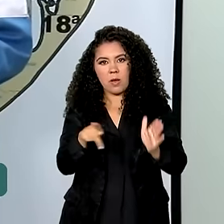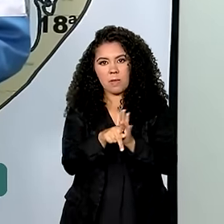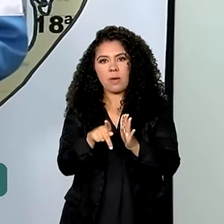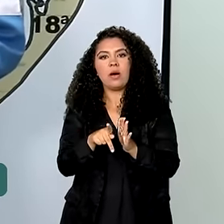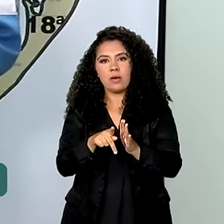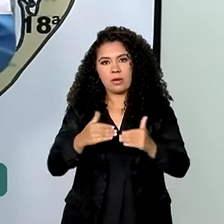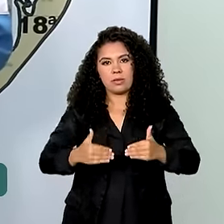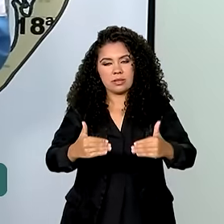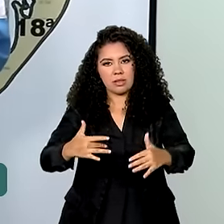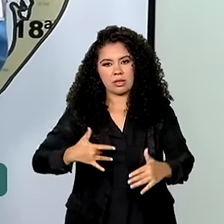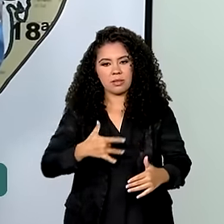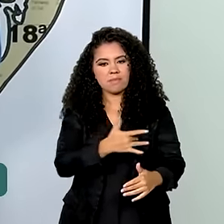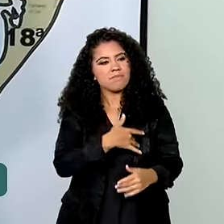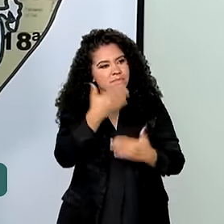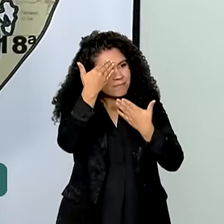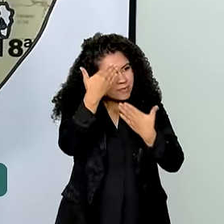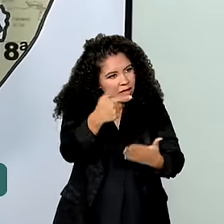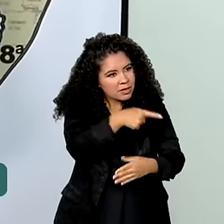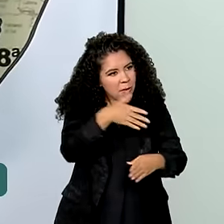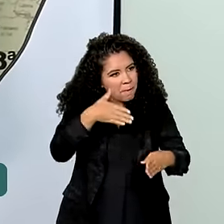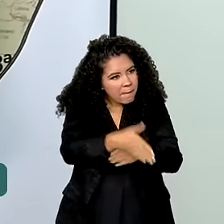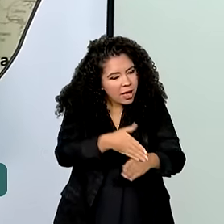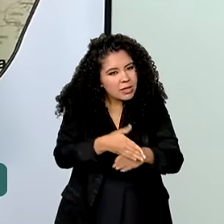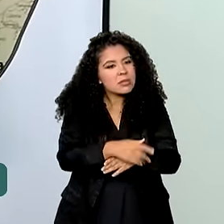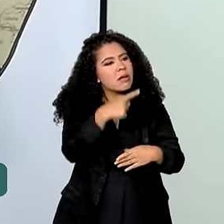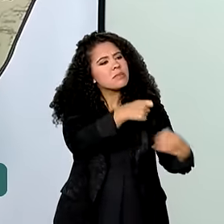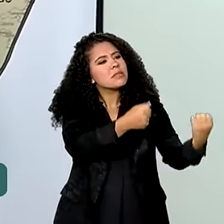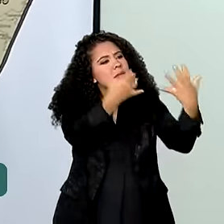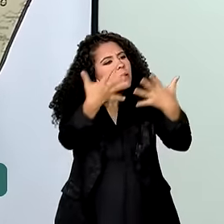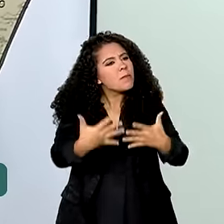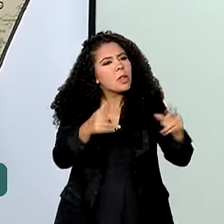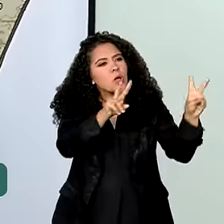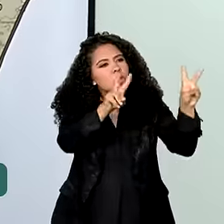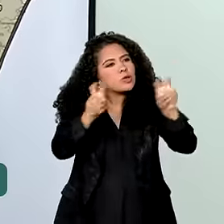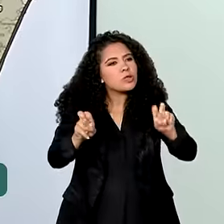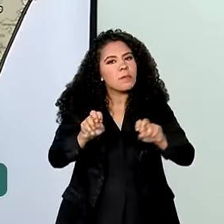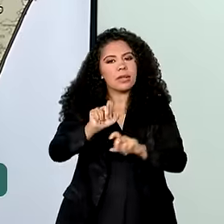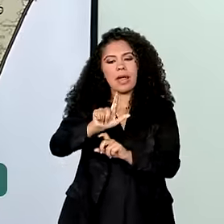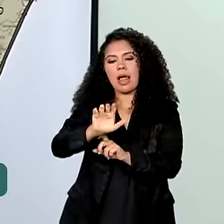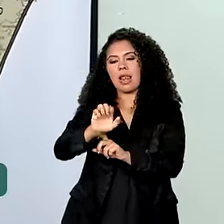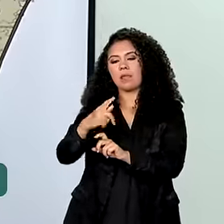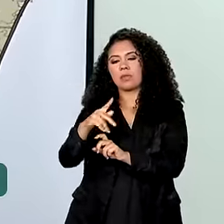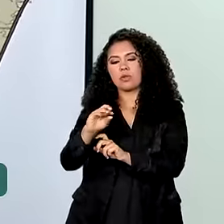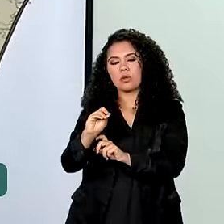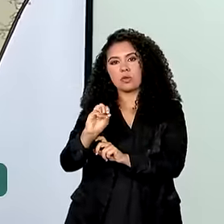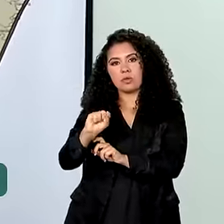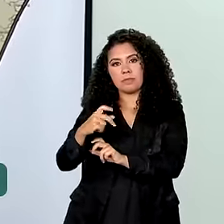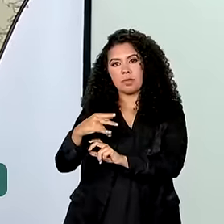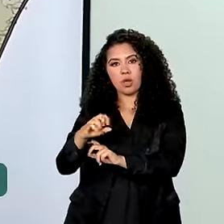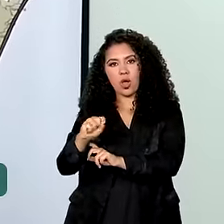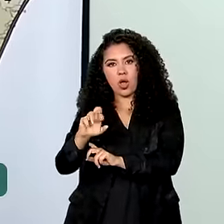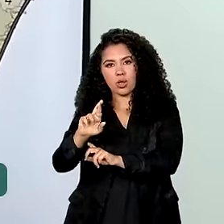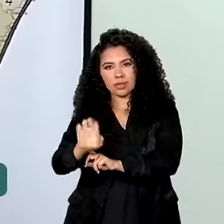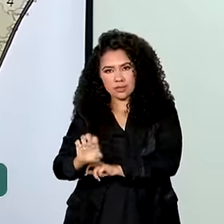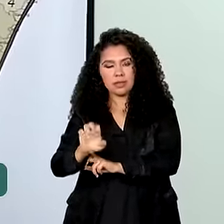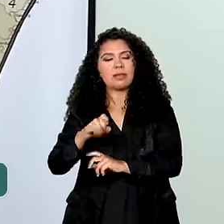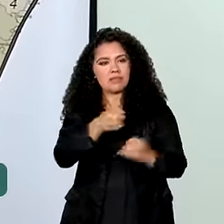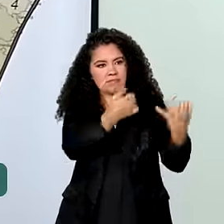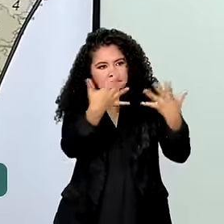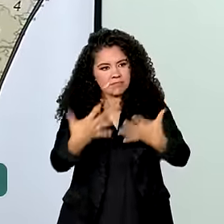bom dia, obrigada pela sua participação. E eu te peço para a gente começar falando sobre leptospirose. Bom dia, Luciana.